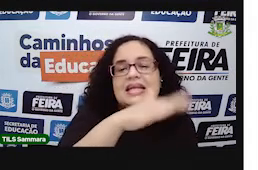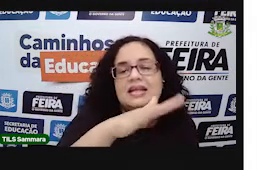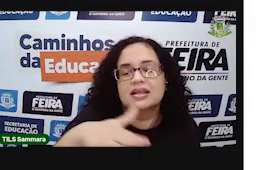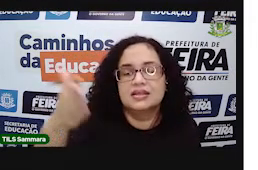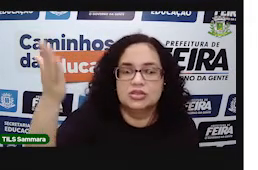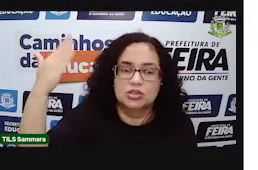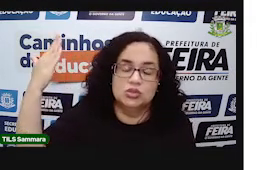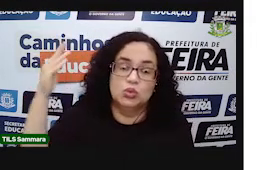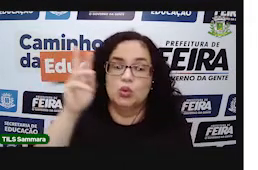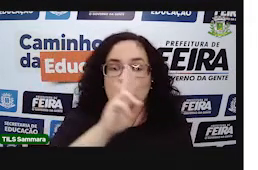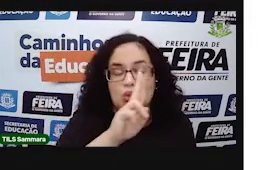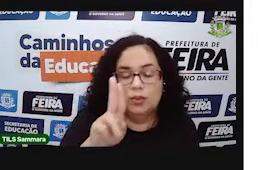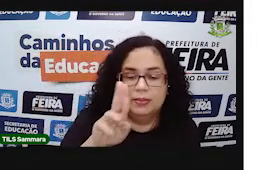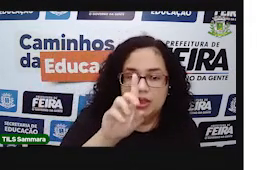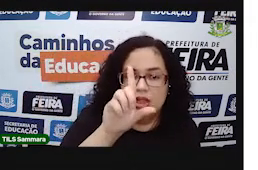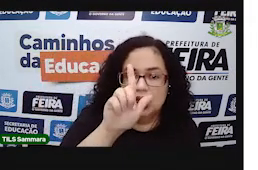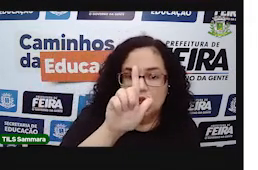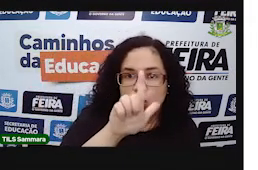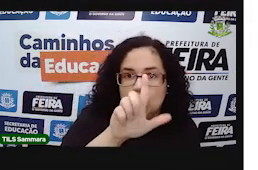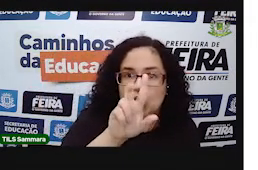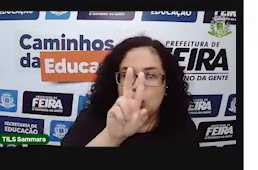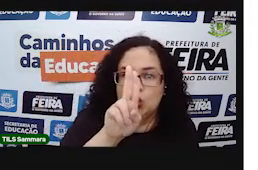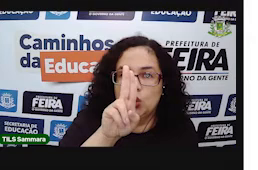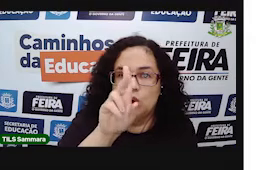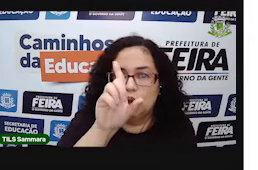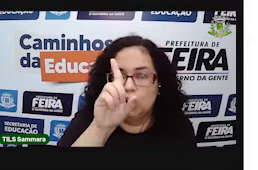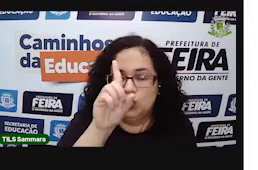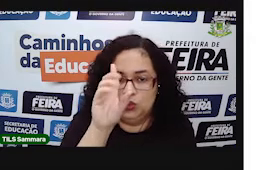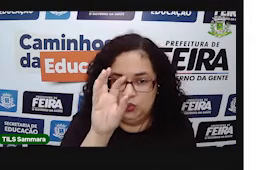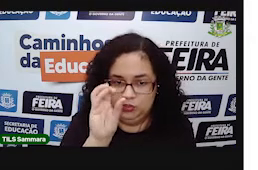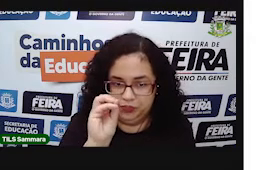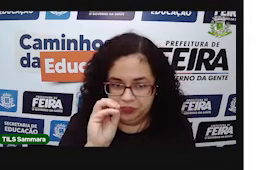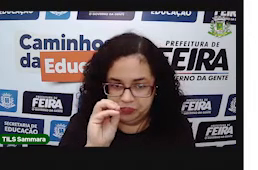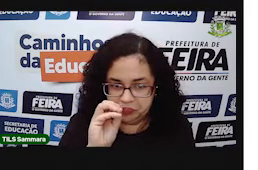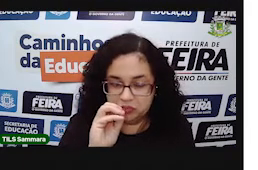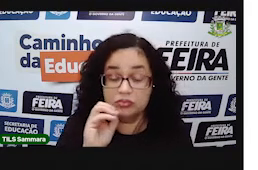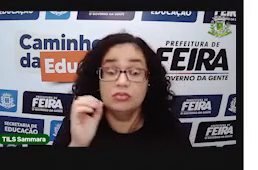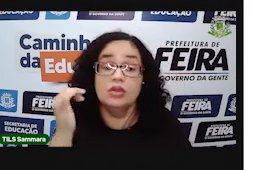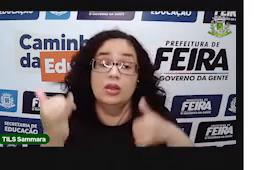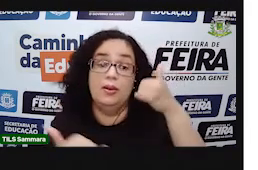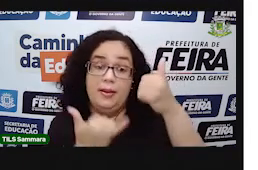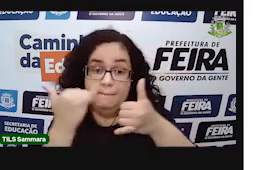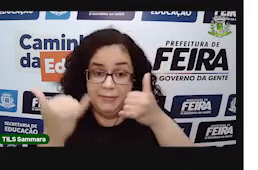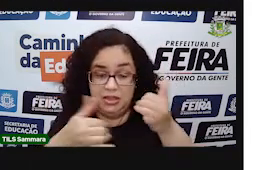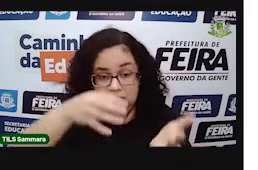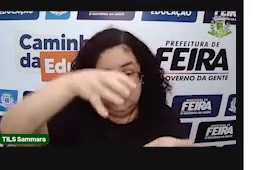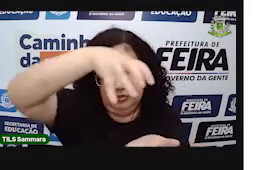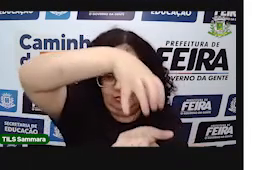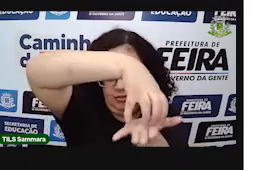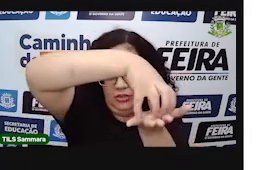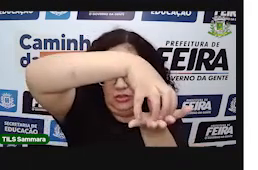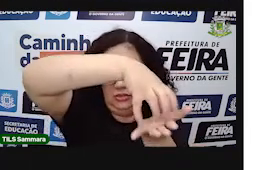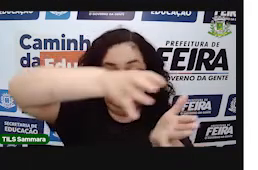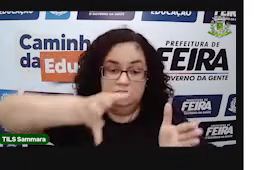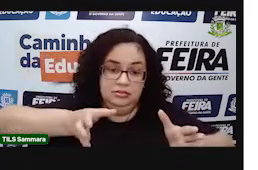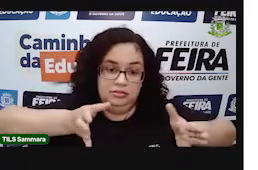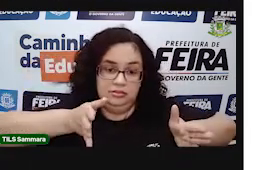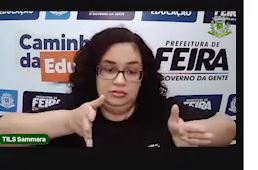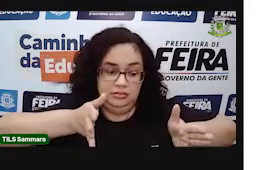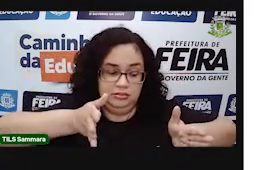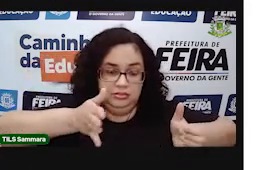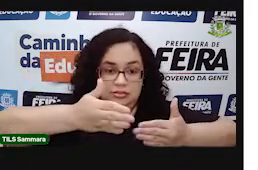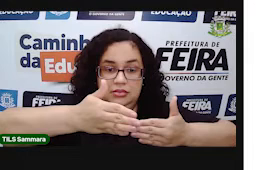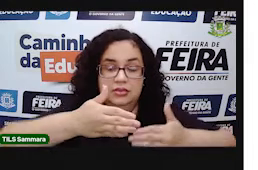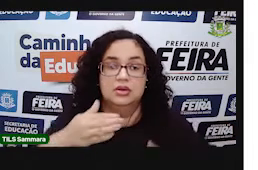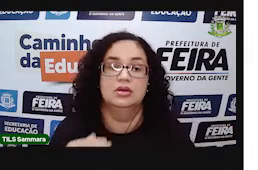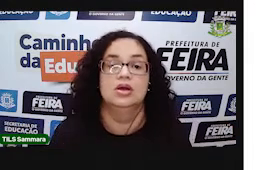muito da minha infância, chamado de Ludo. Eu não sei se você conhece esse jogo chamado Ludo. Ele é um jogo de tabuleiro